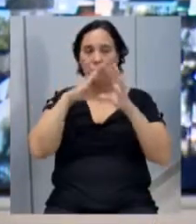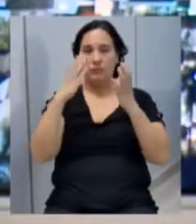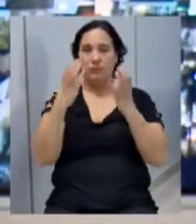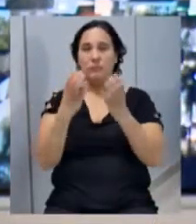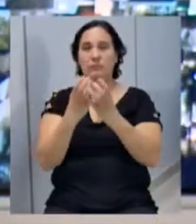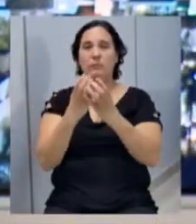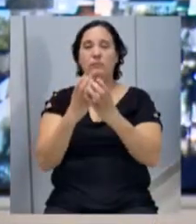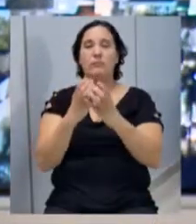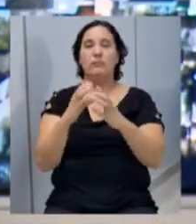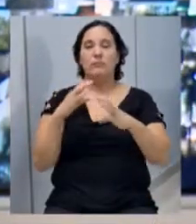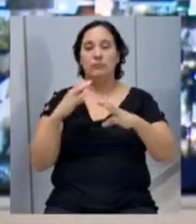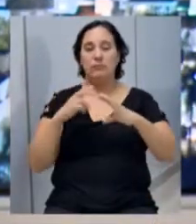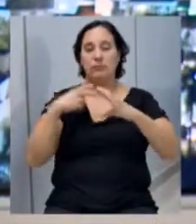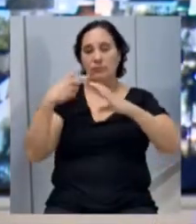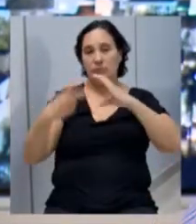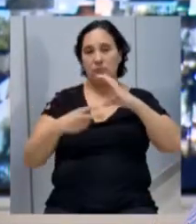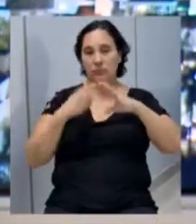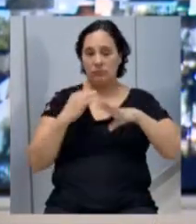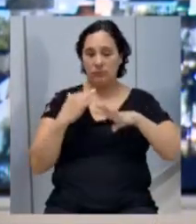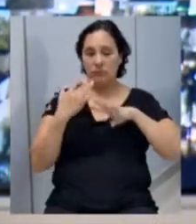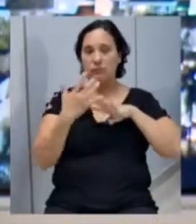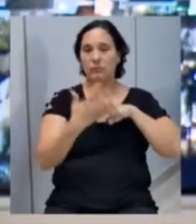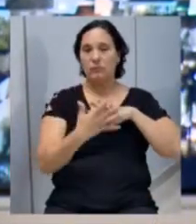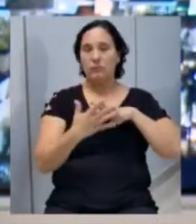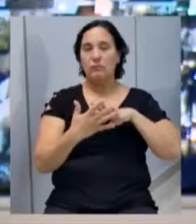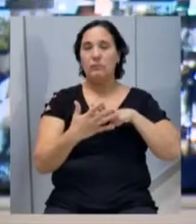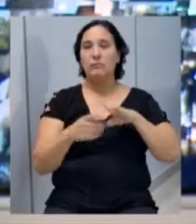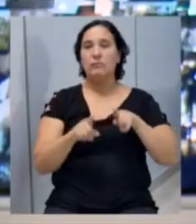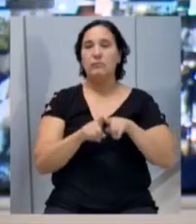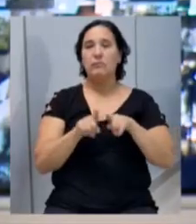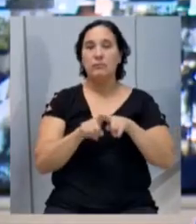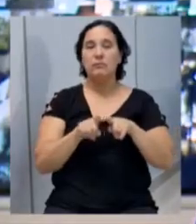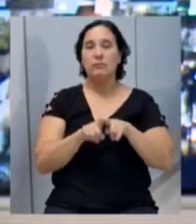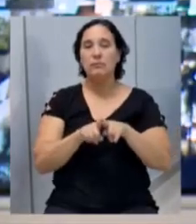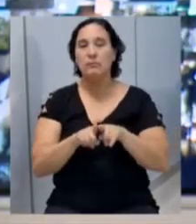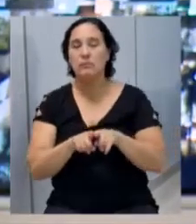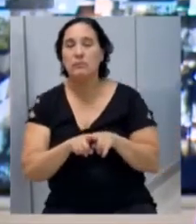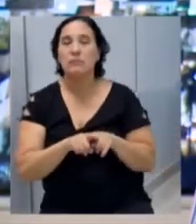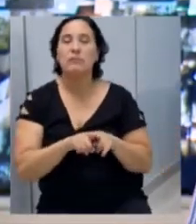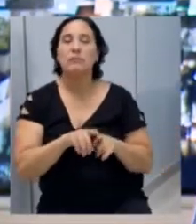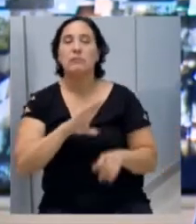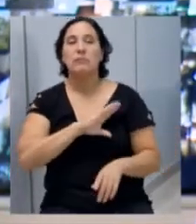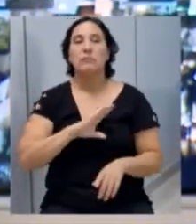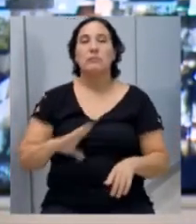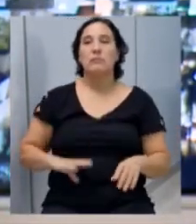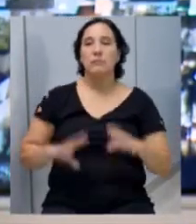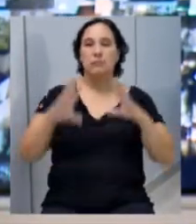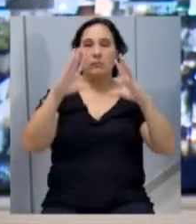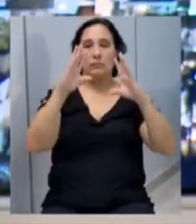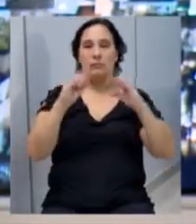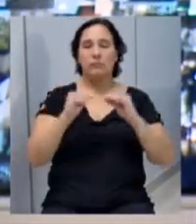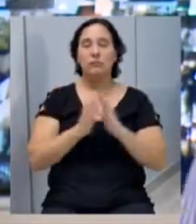assiste pelo DVE Câmara ou demais mídias sociais e a todos que se fazem presente nessa casa na noite de hoje.